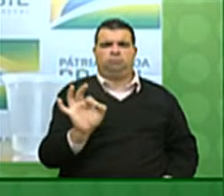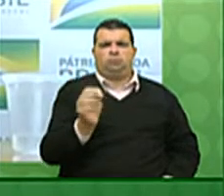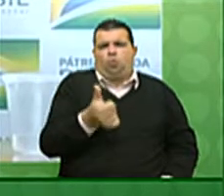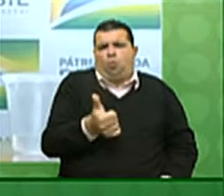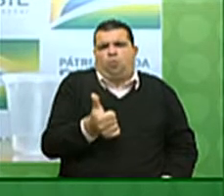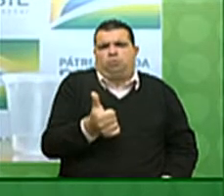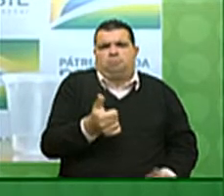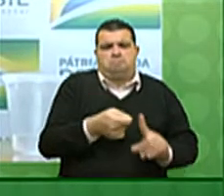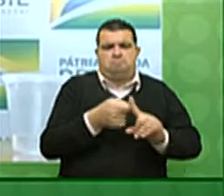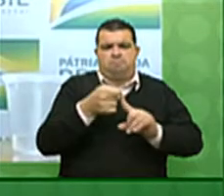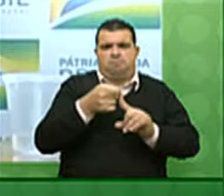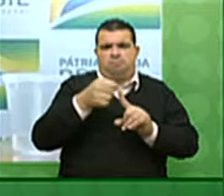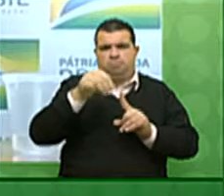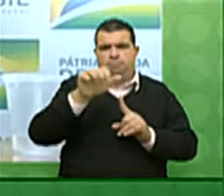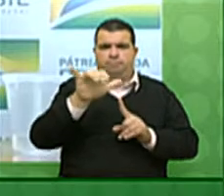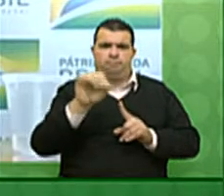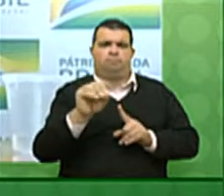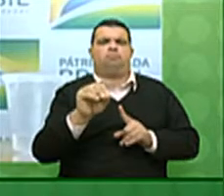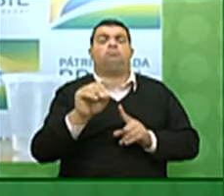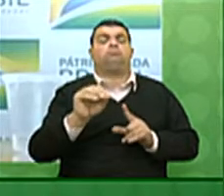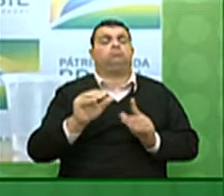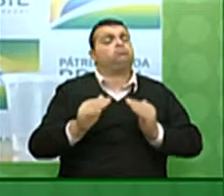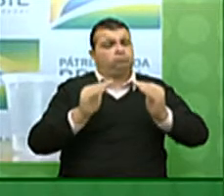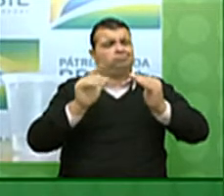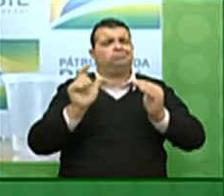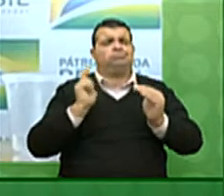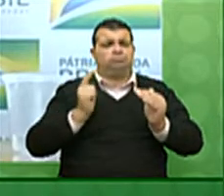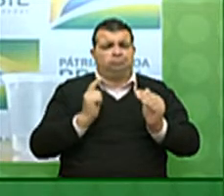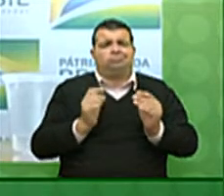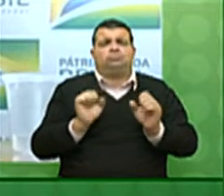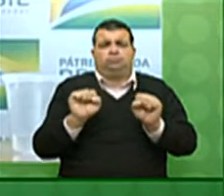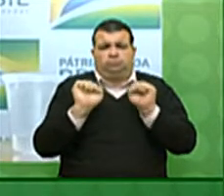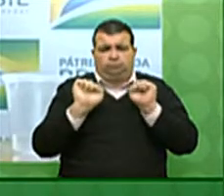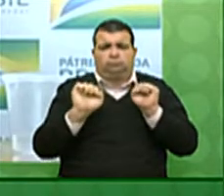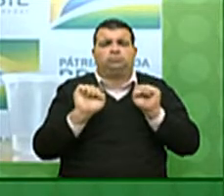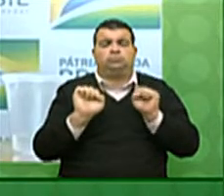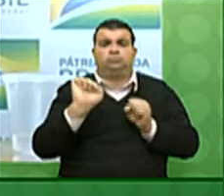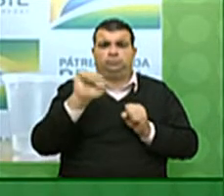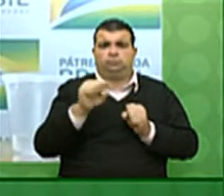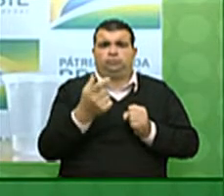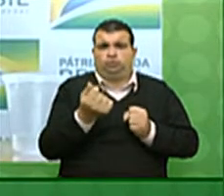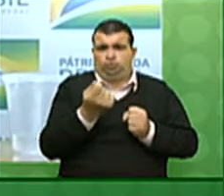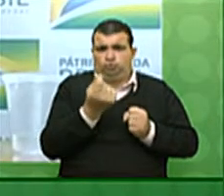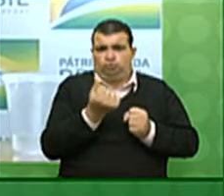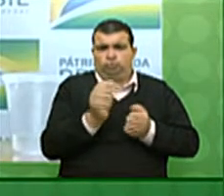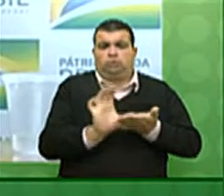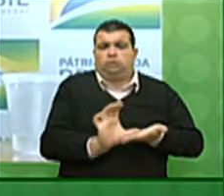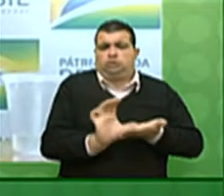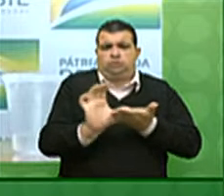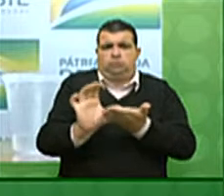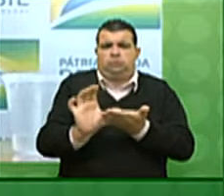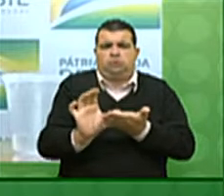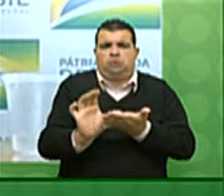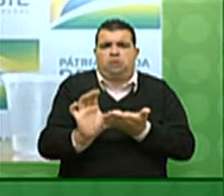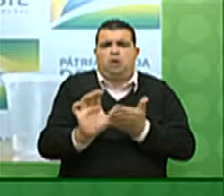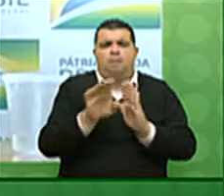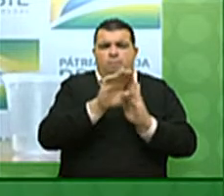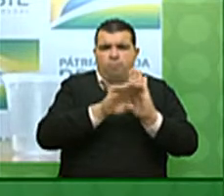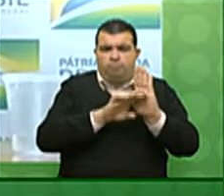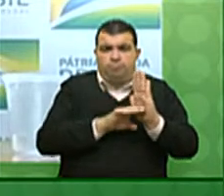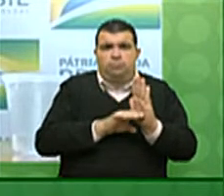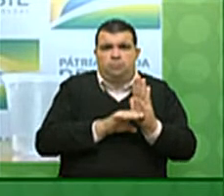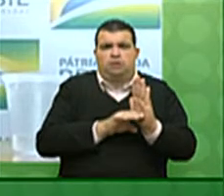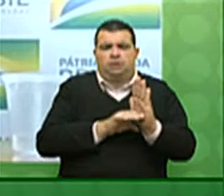mês de maio, estimuladas em grande parte pela injeção de recursos do programa de auxílio